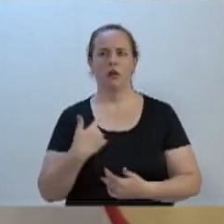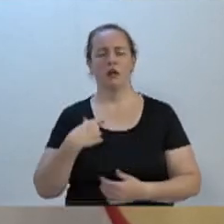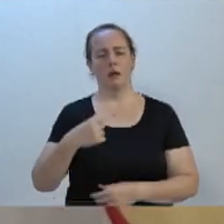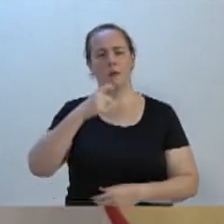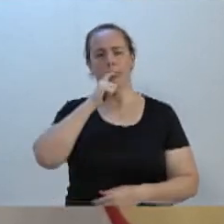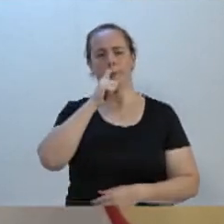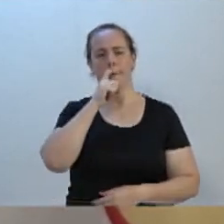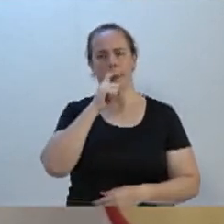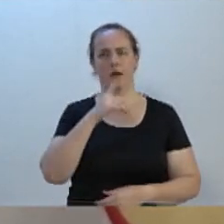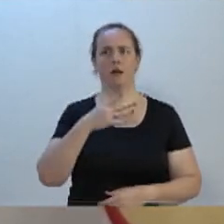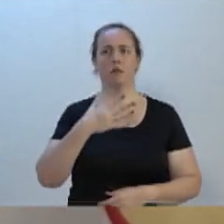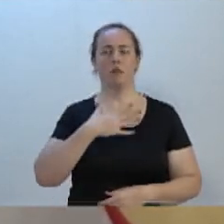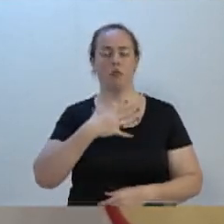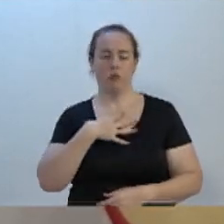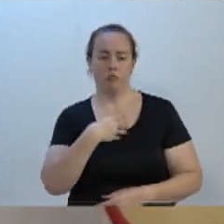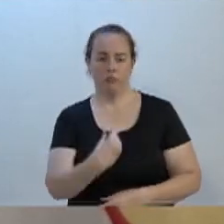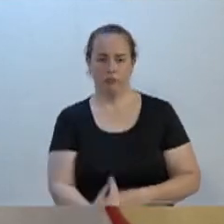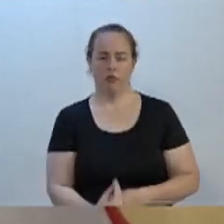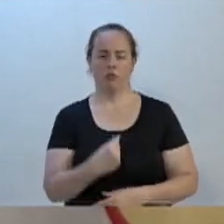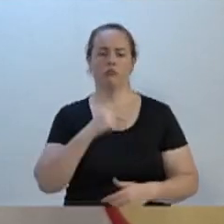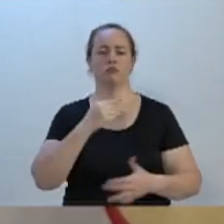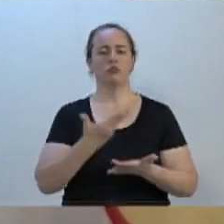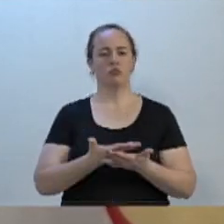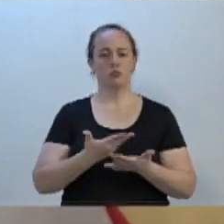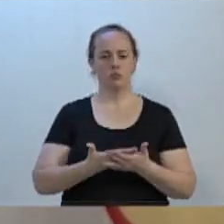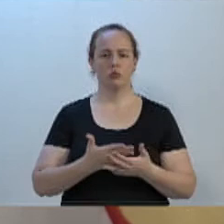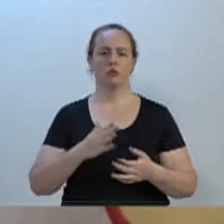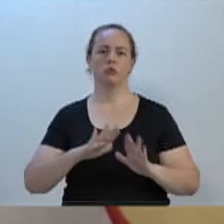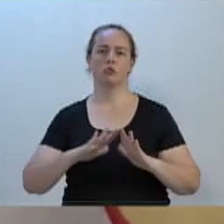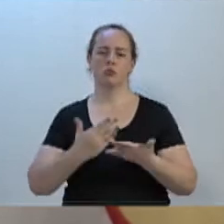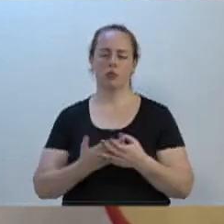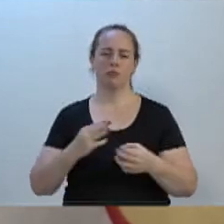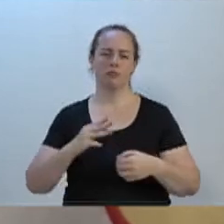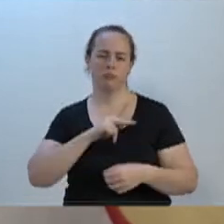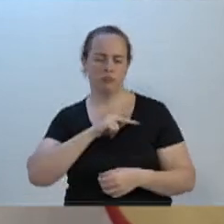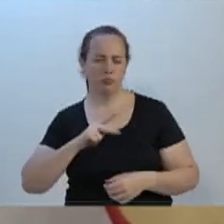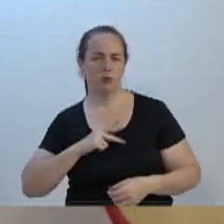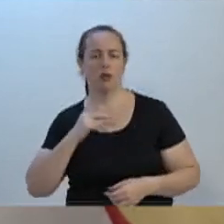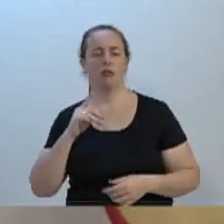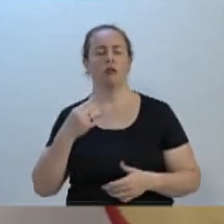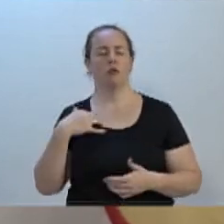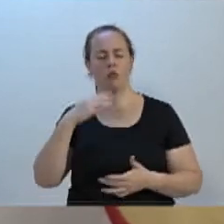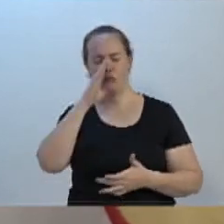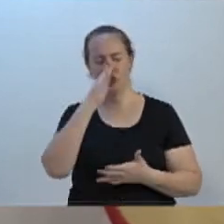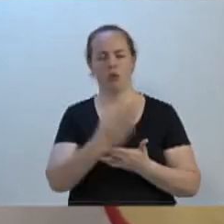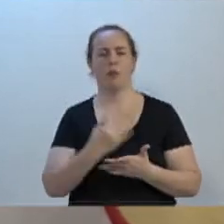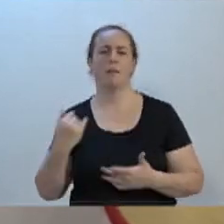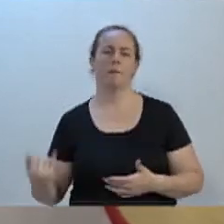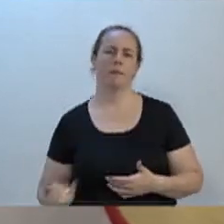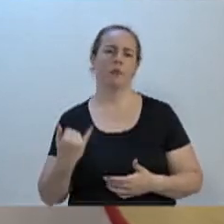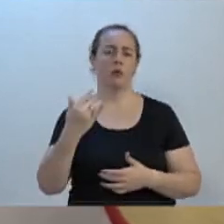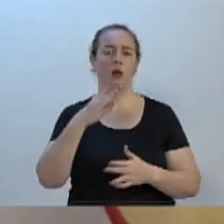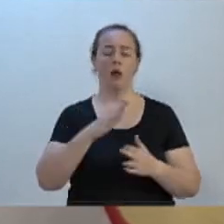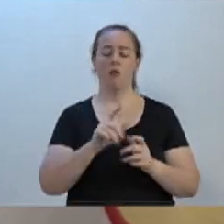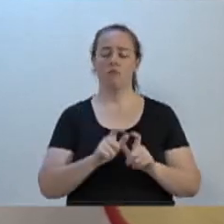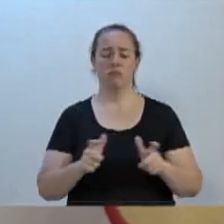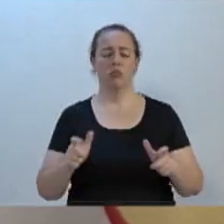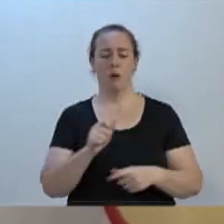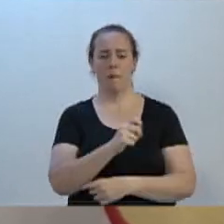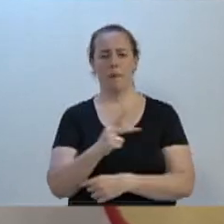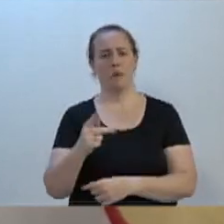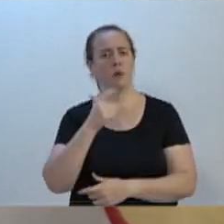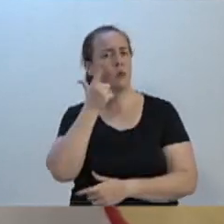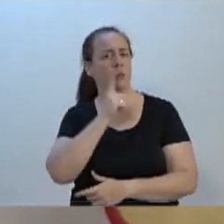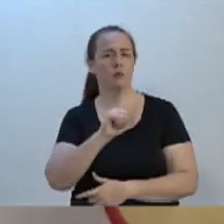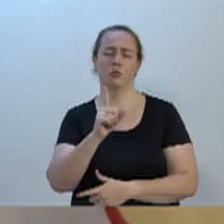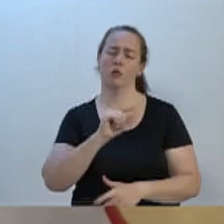de alunos da escola pública aqui da nossa cidade, e é muito importante essa doação. Muitas escolas, APPs, não têm condições de